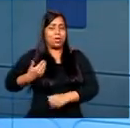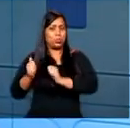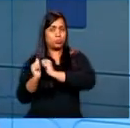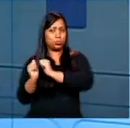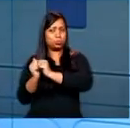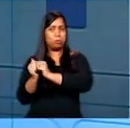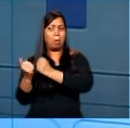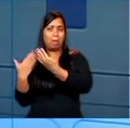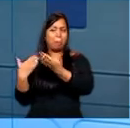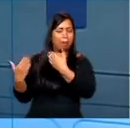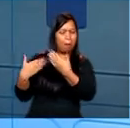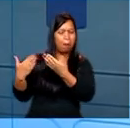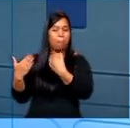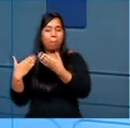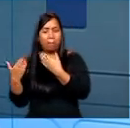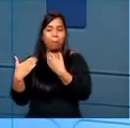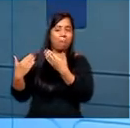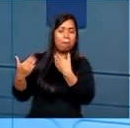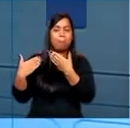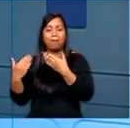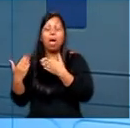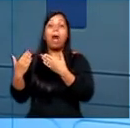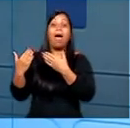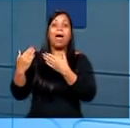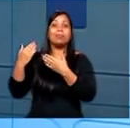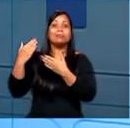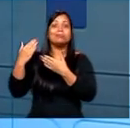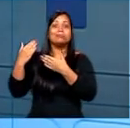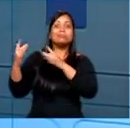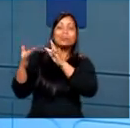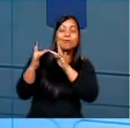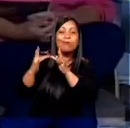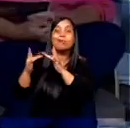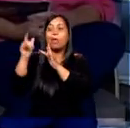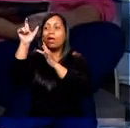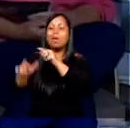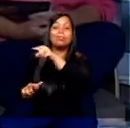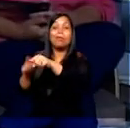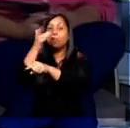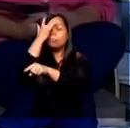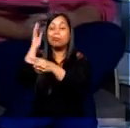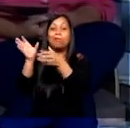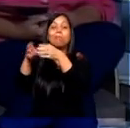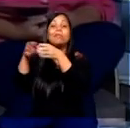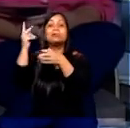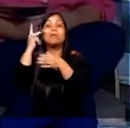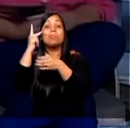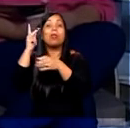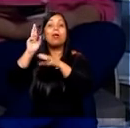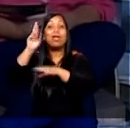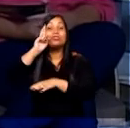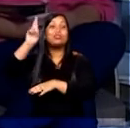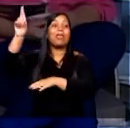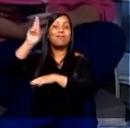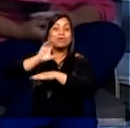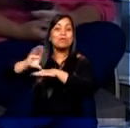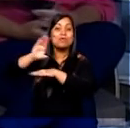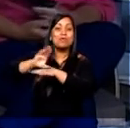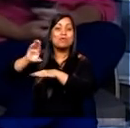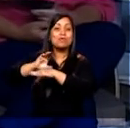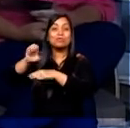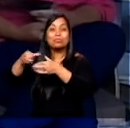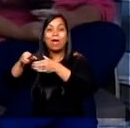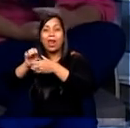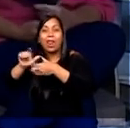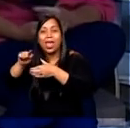Ana Paula, e numa conversa de boteco a gente entrou em contato com uma galera lá de São Paulo que coordena um cursinho na Zona Leste,